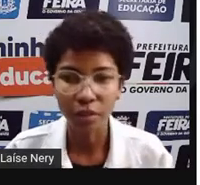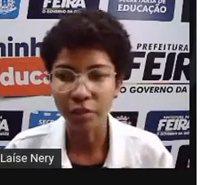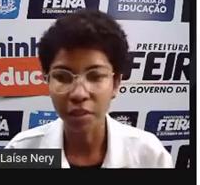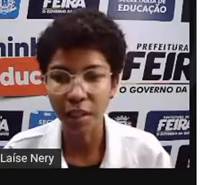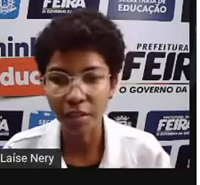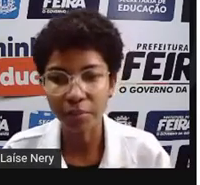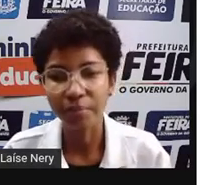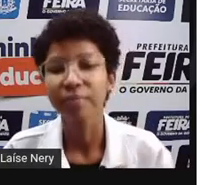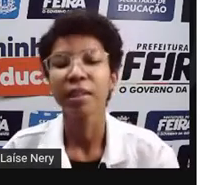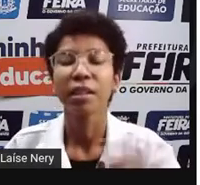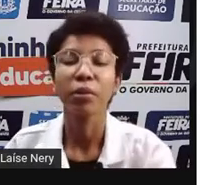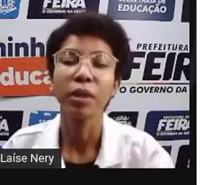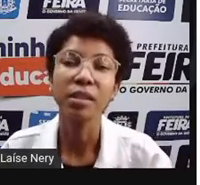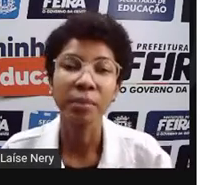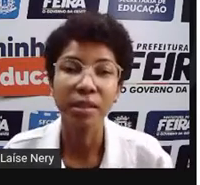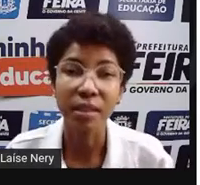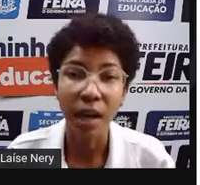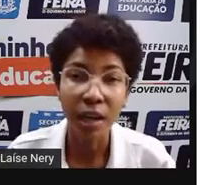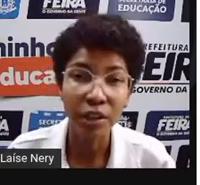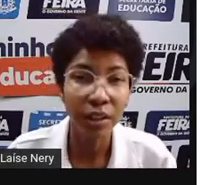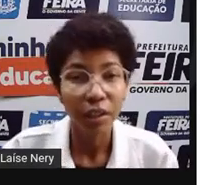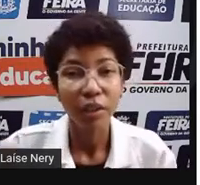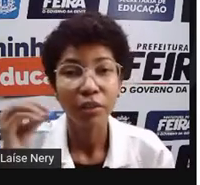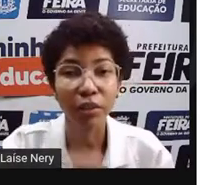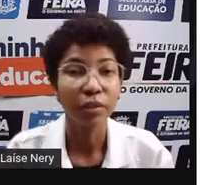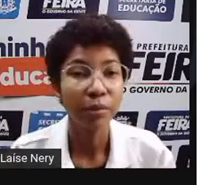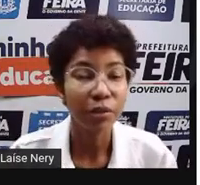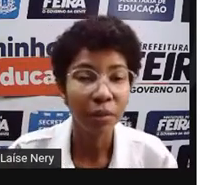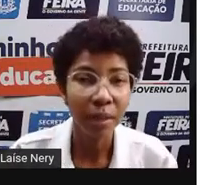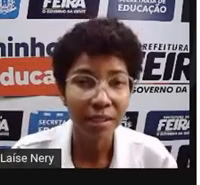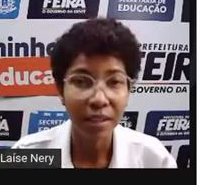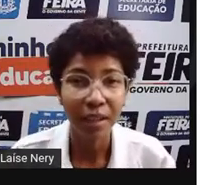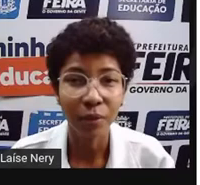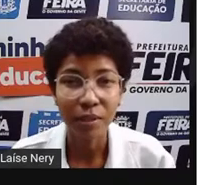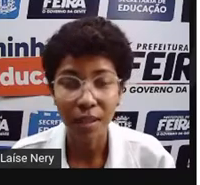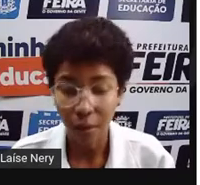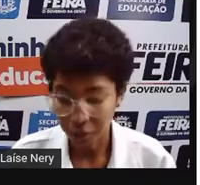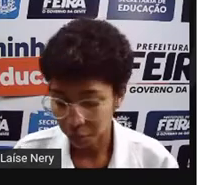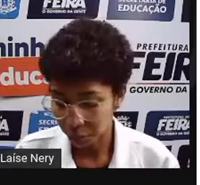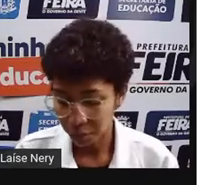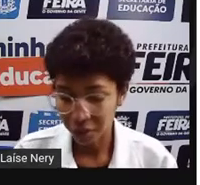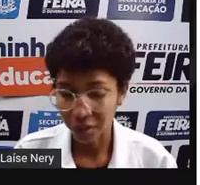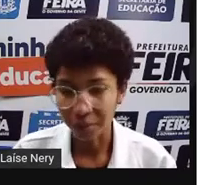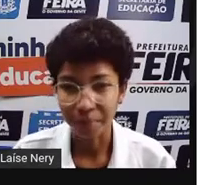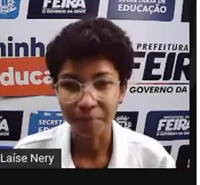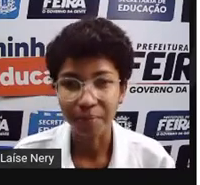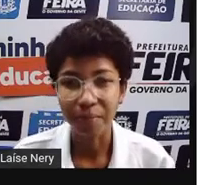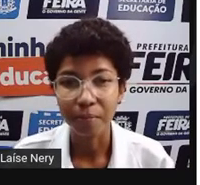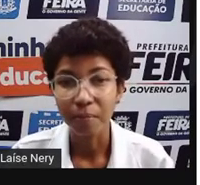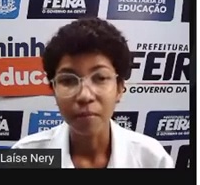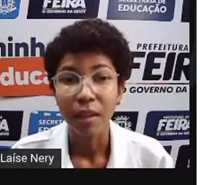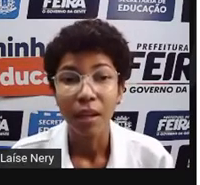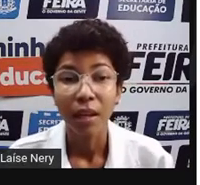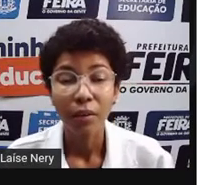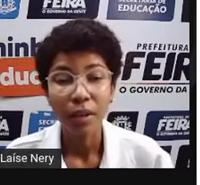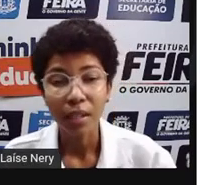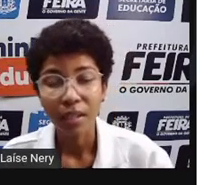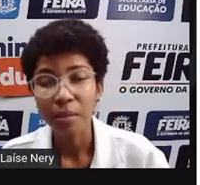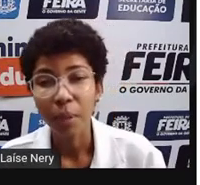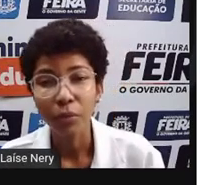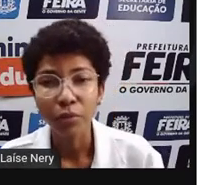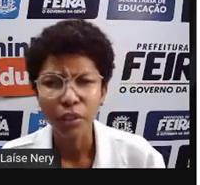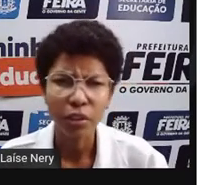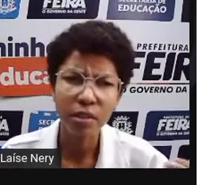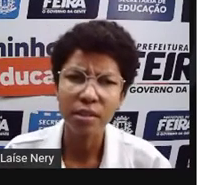coragem, não é verdade? Então, com essa mensagem, nós vamos começar a nossa aula de hoje. Com